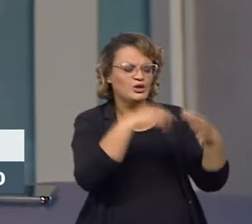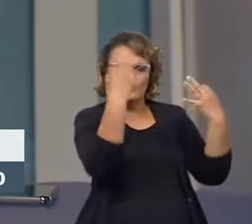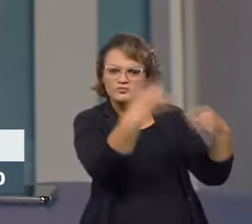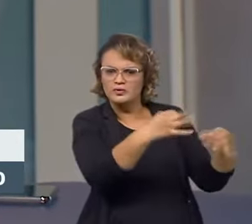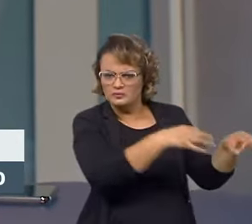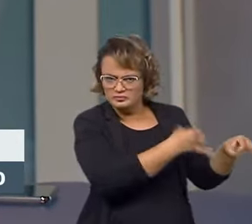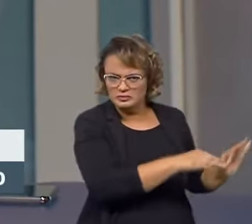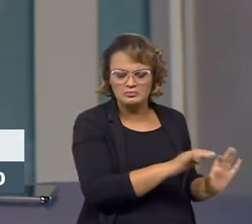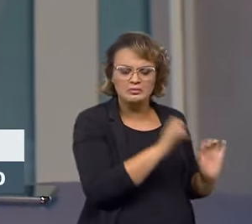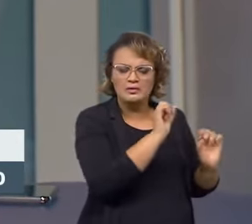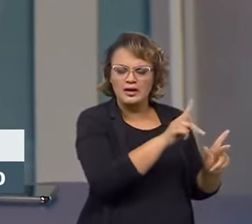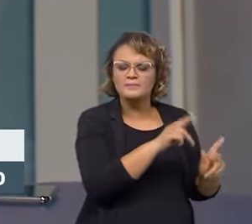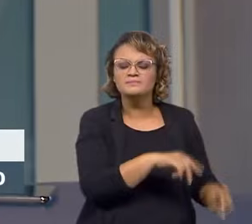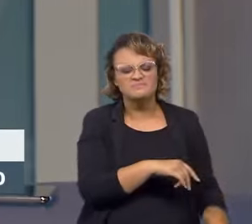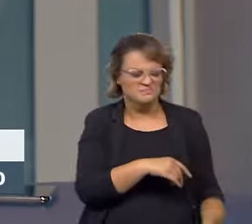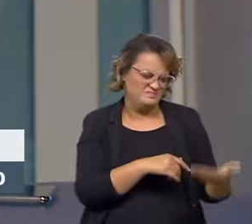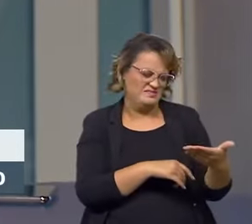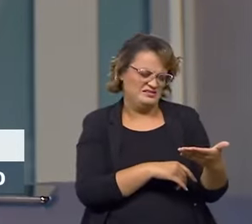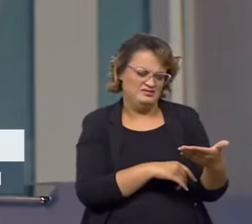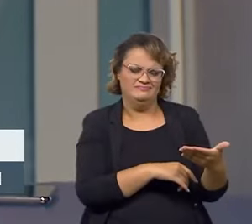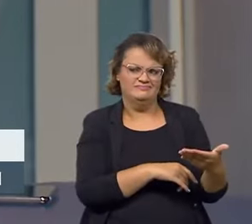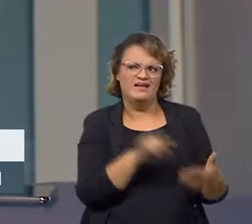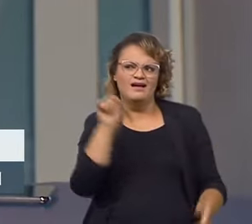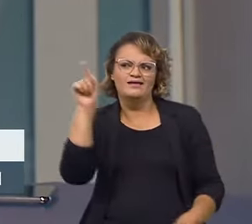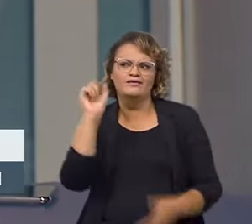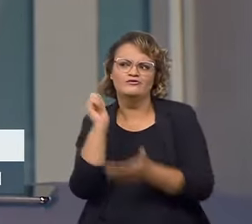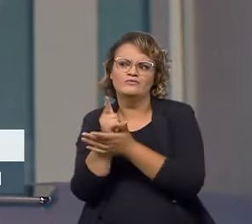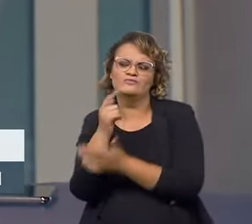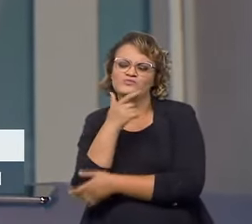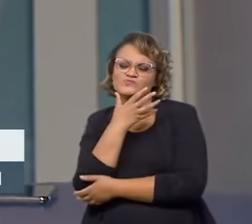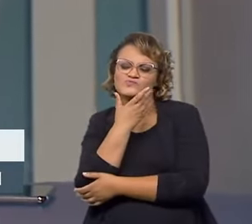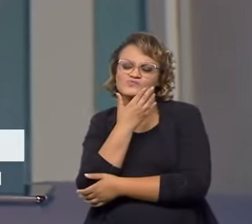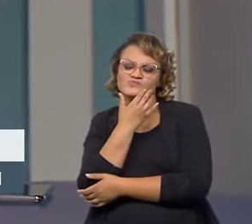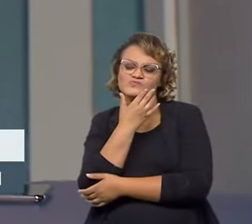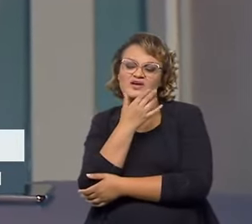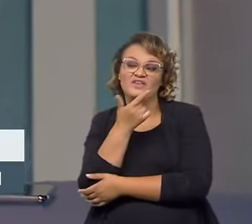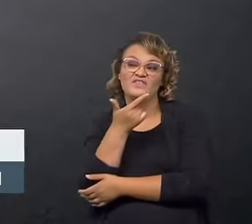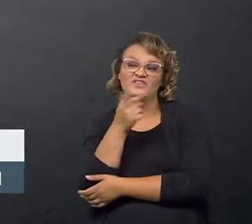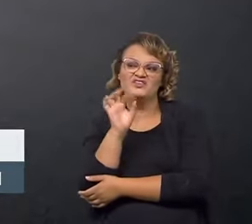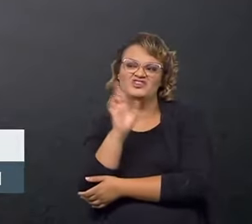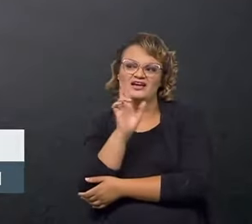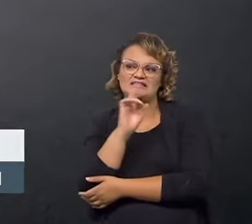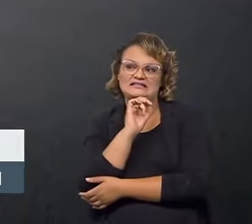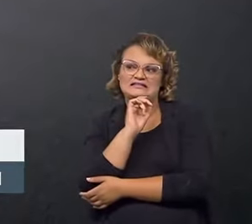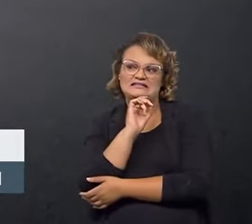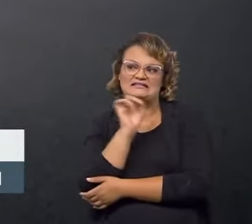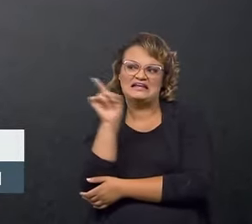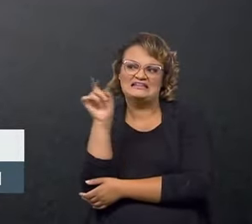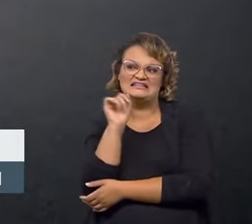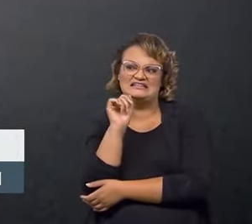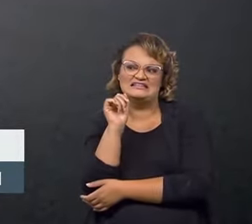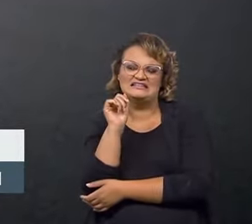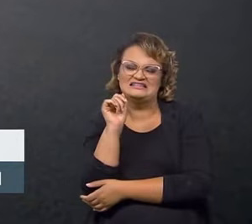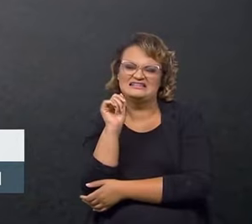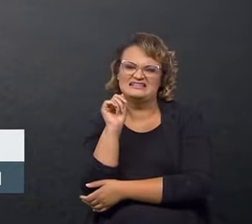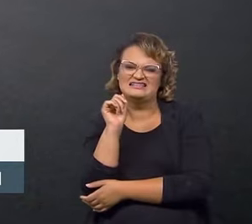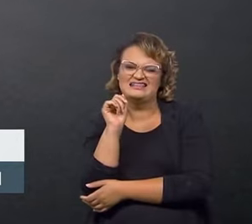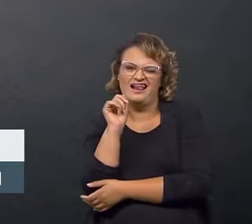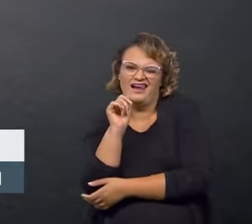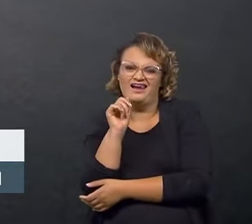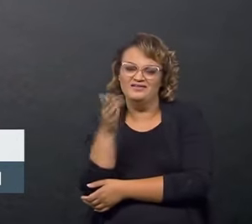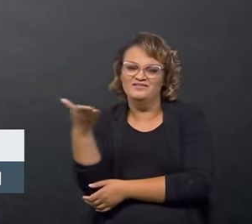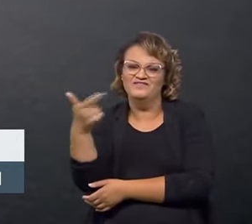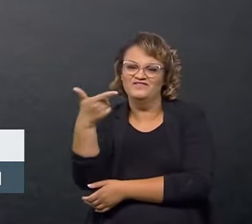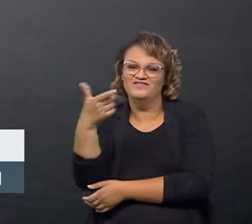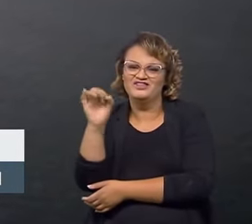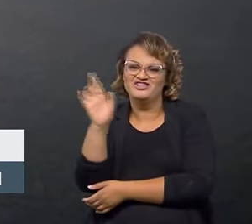direitinho. E aí, a pessoa acha esse mesmo brinquedo, esse mesmo bonequinho por 20 reais... No camelô. No camelô. Aí, compra por